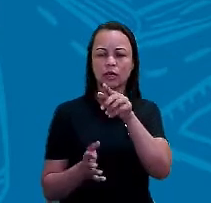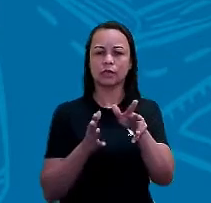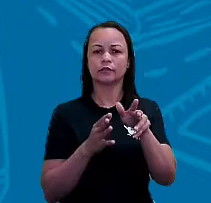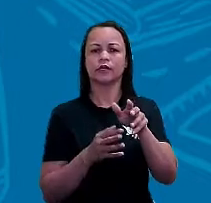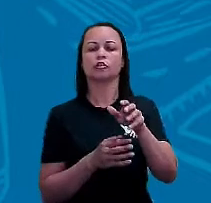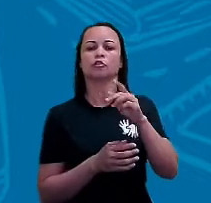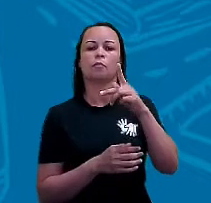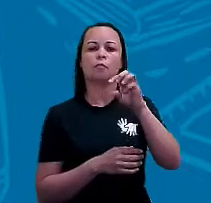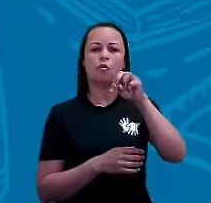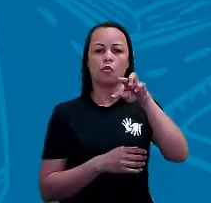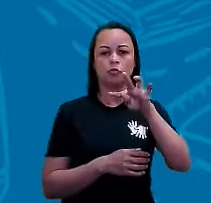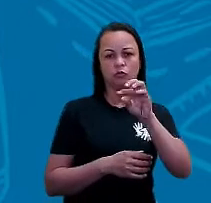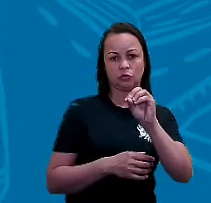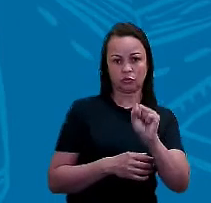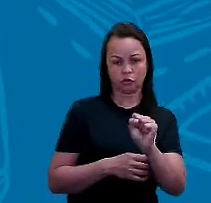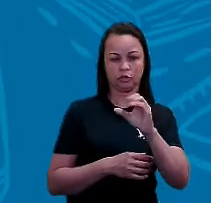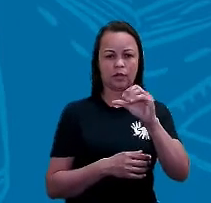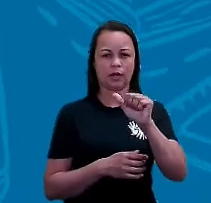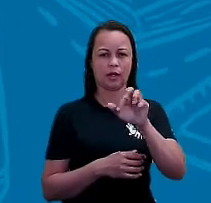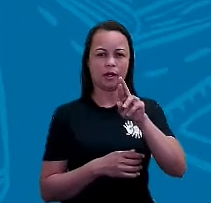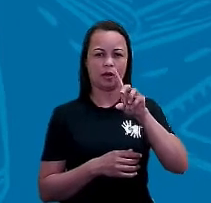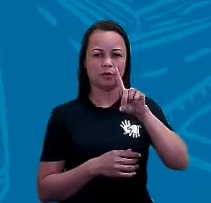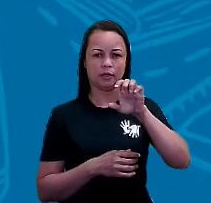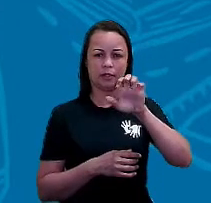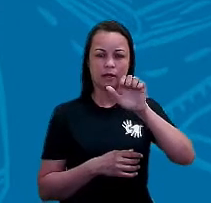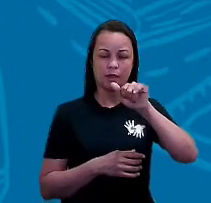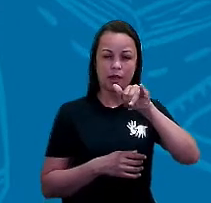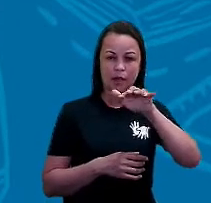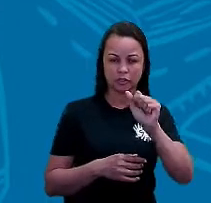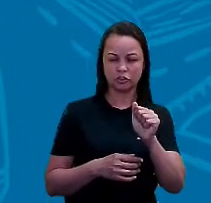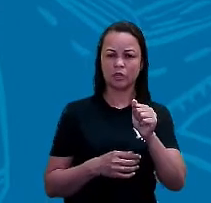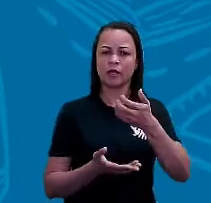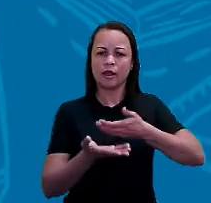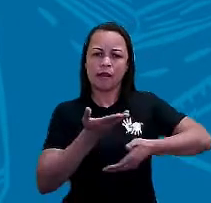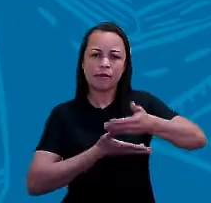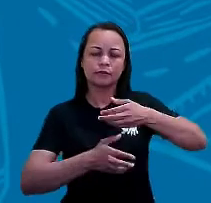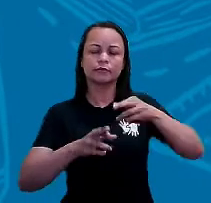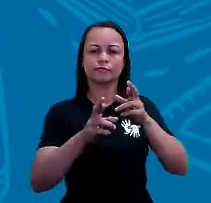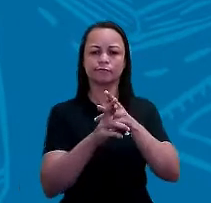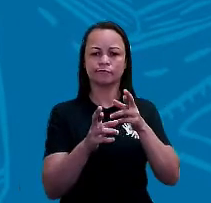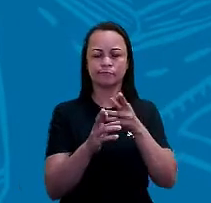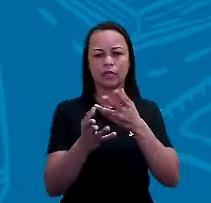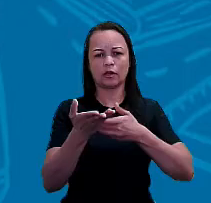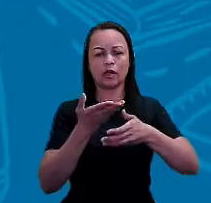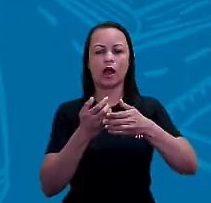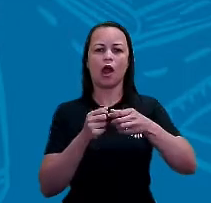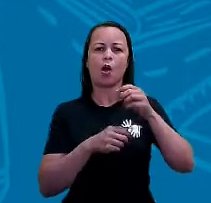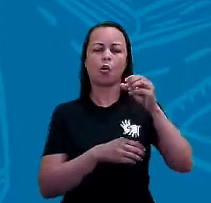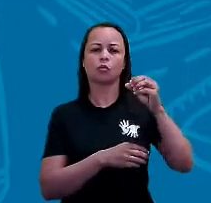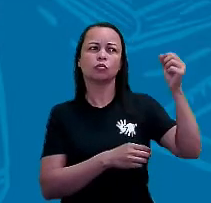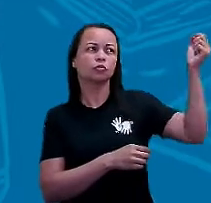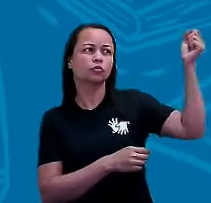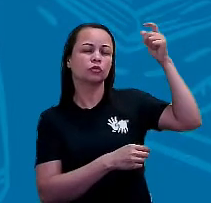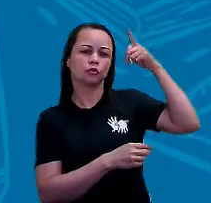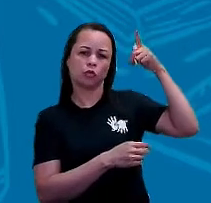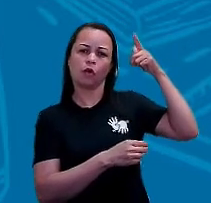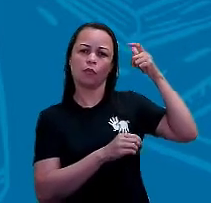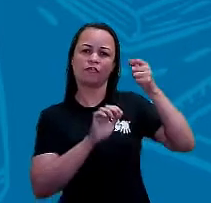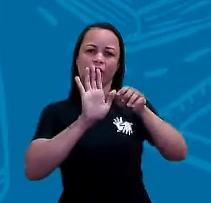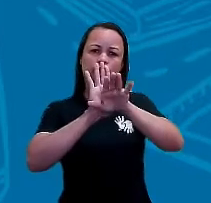registro das diferentes posições, tá certo? Relativas ao sol, tá certo? A sombra, a fim de